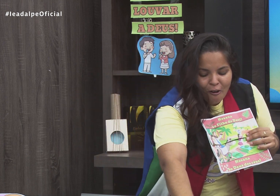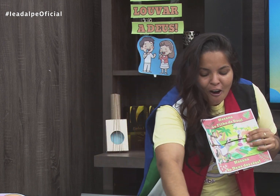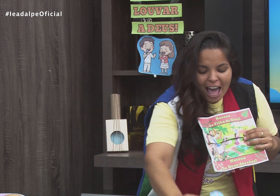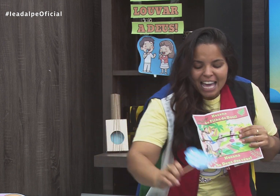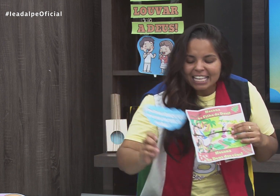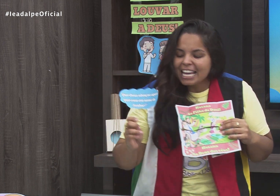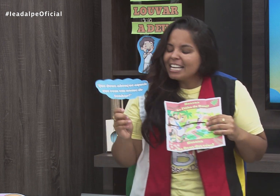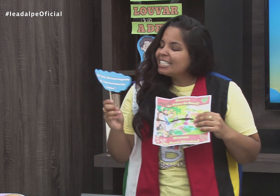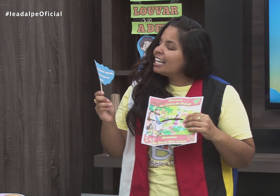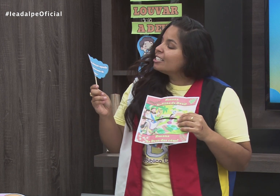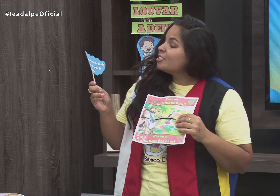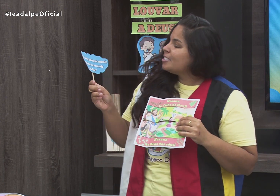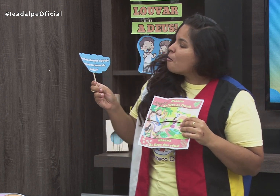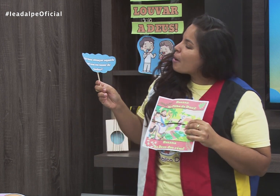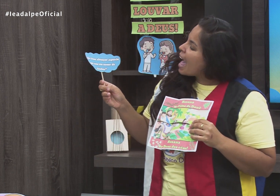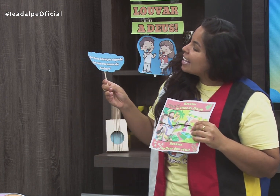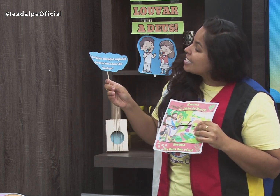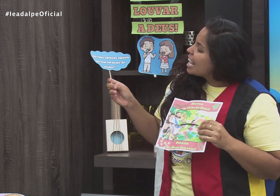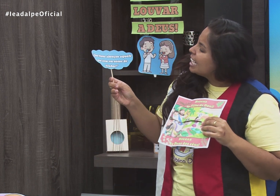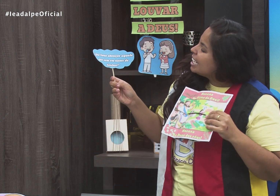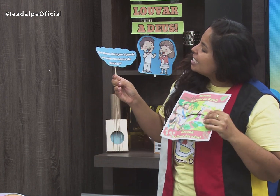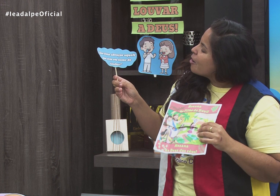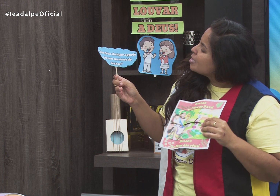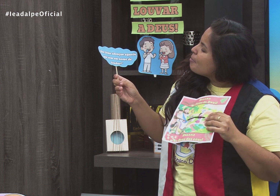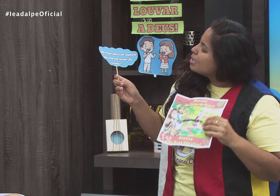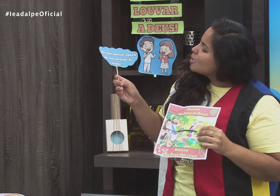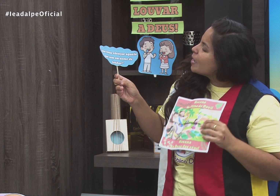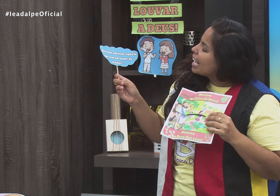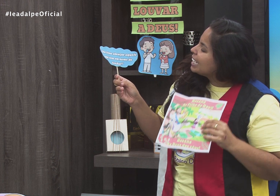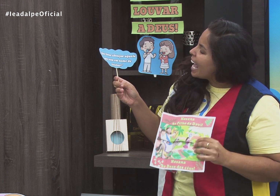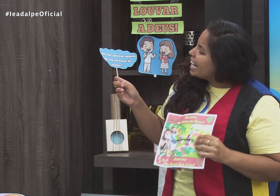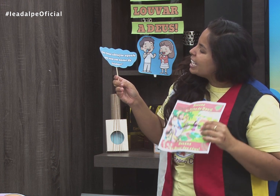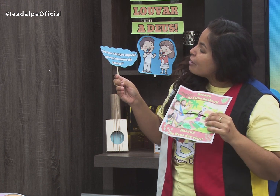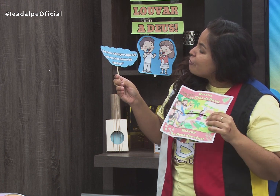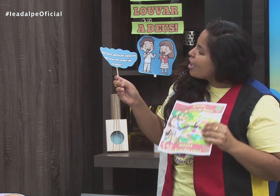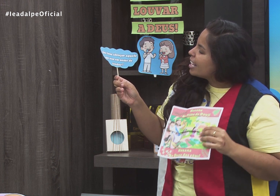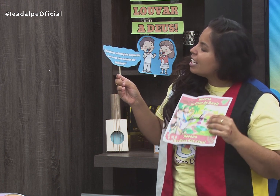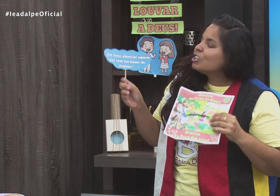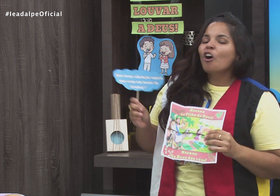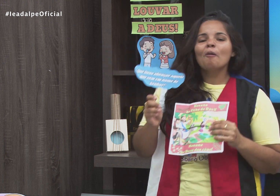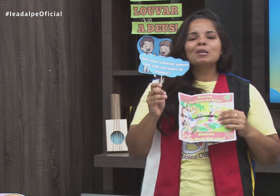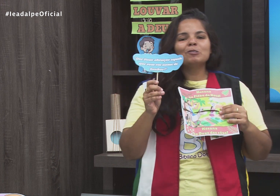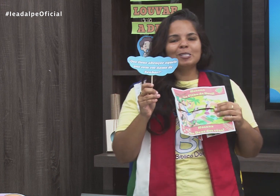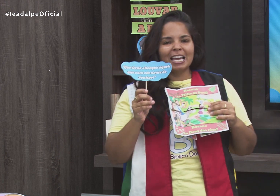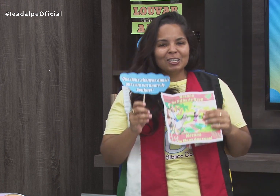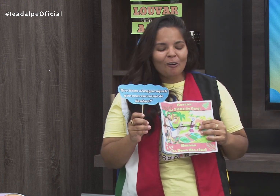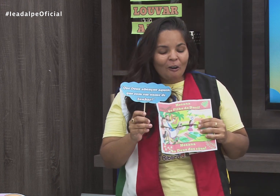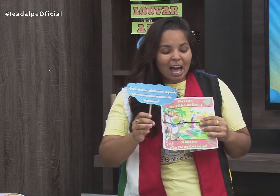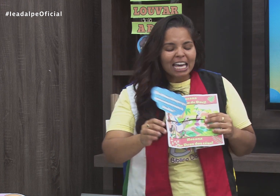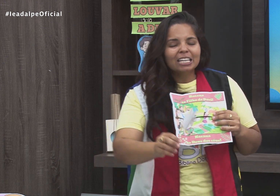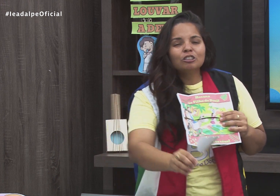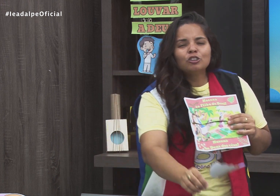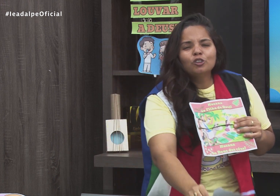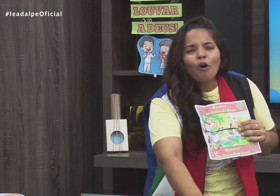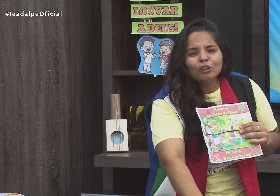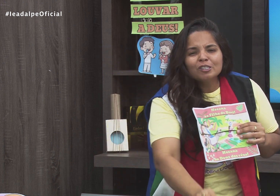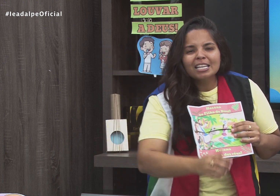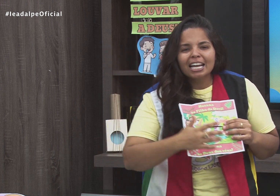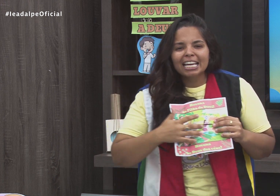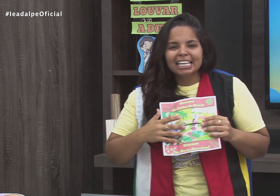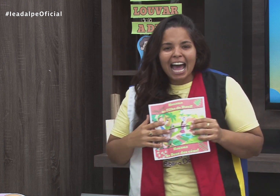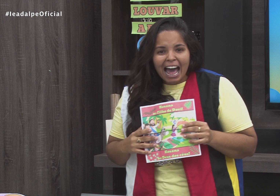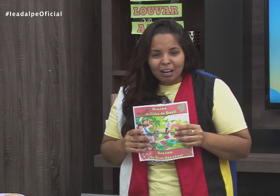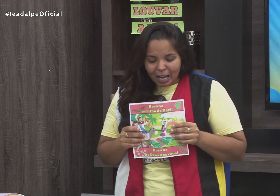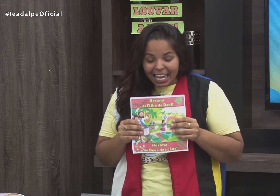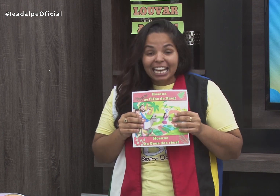ao Senhor. E eles ainda diziam mais, que Deus abençoe aquele que vem em nome do Senhor. E todos